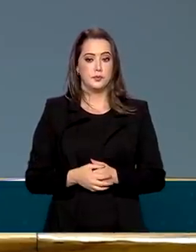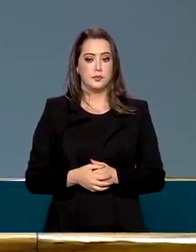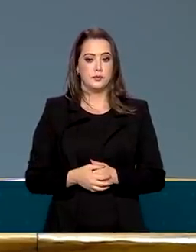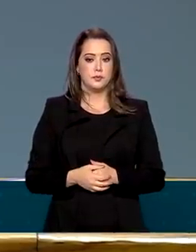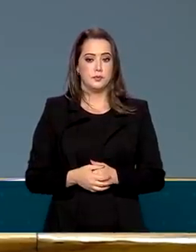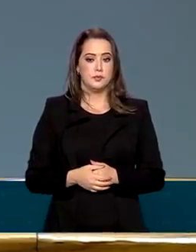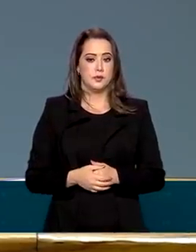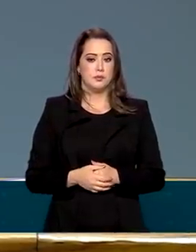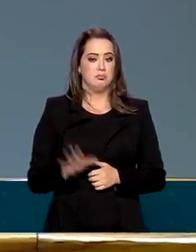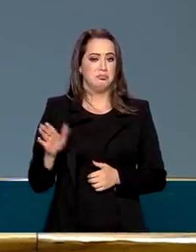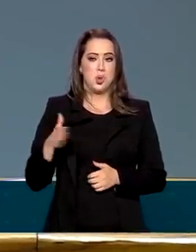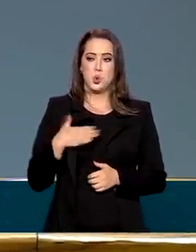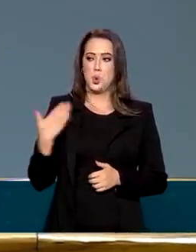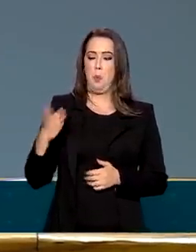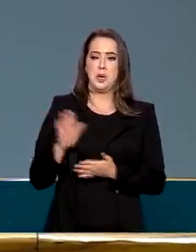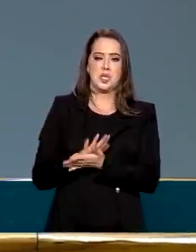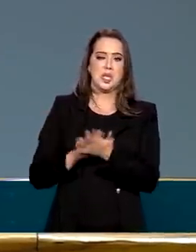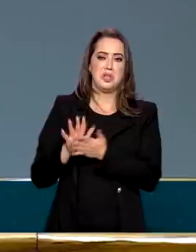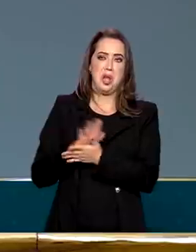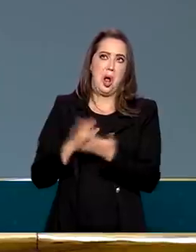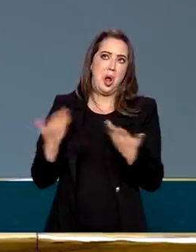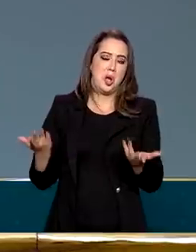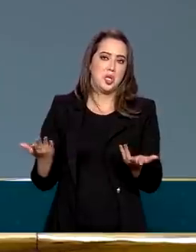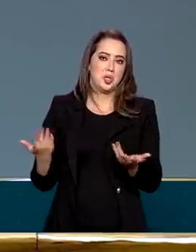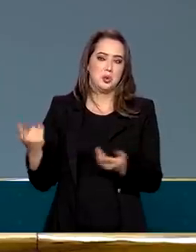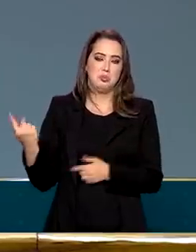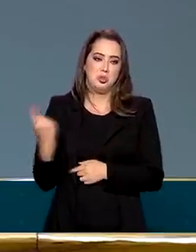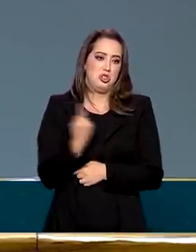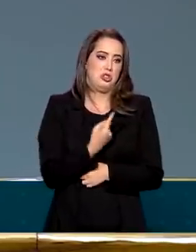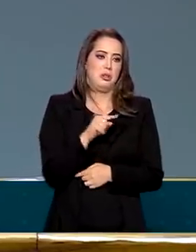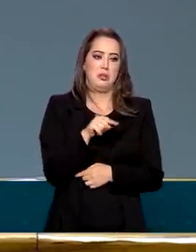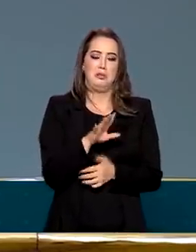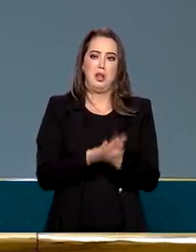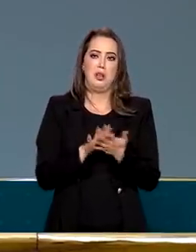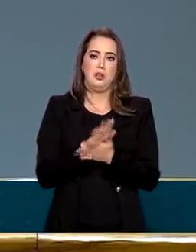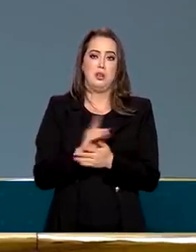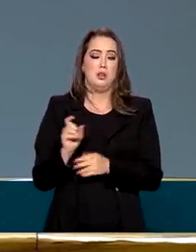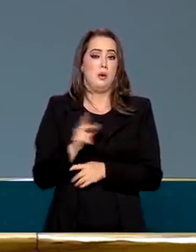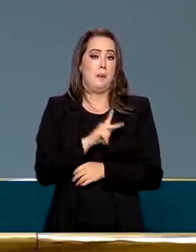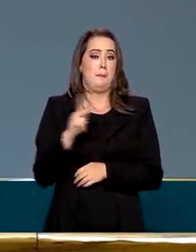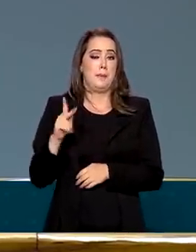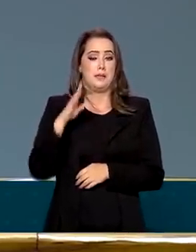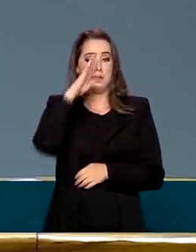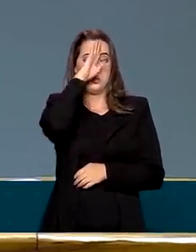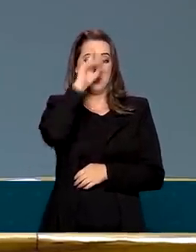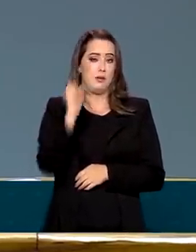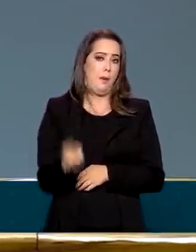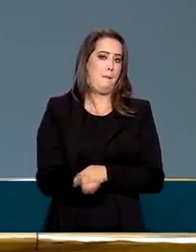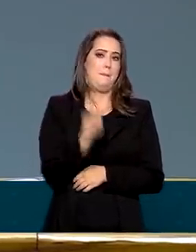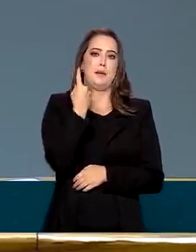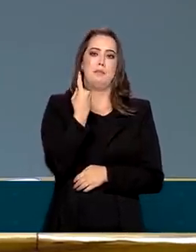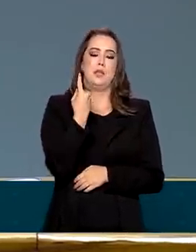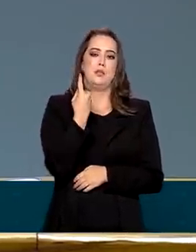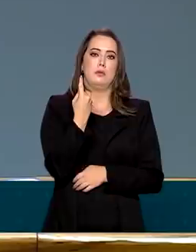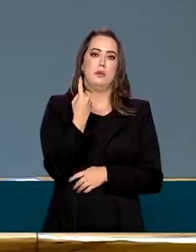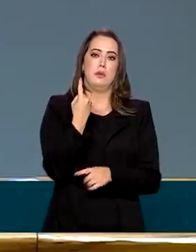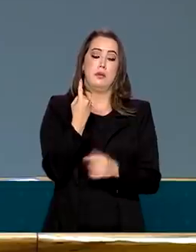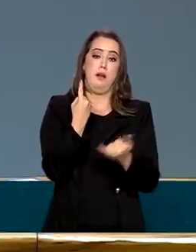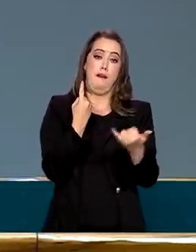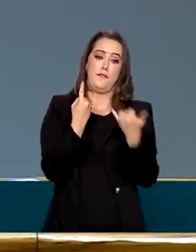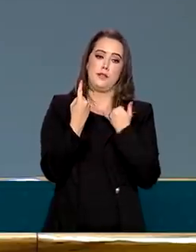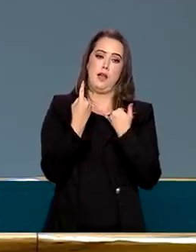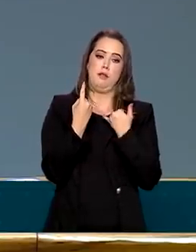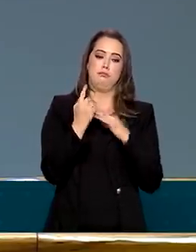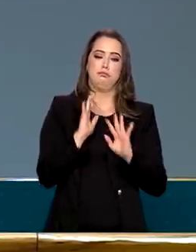eu não recebi surpresa nenhuma assim, quando cheguei aqui. O presidente foi o primeiro assim que eu cheguei que me disse, olha,